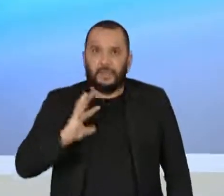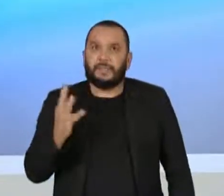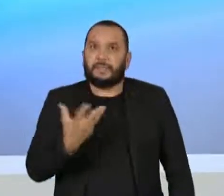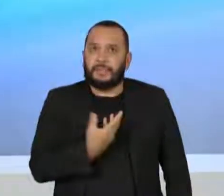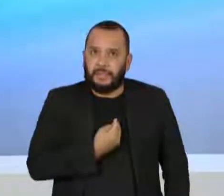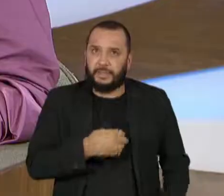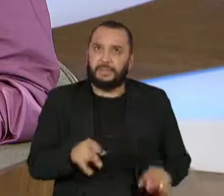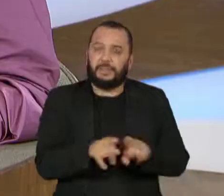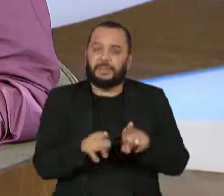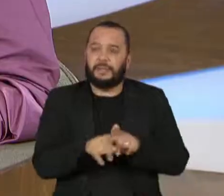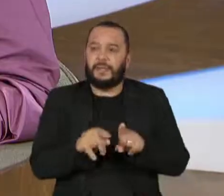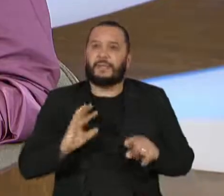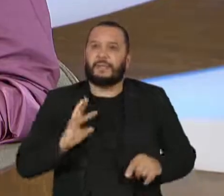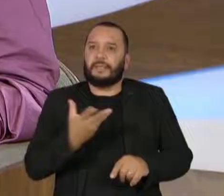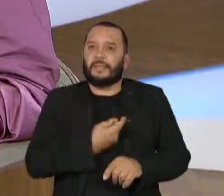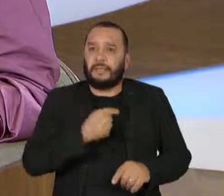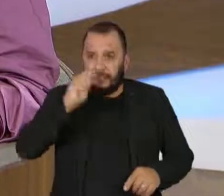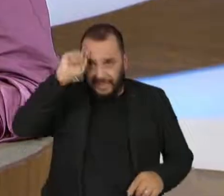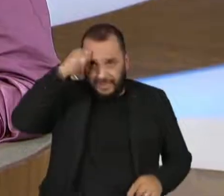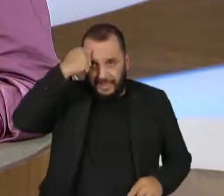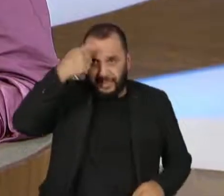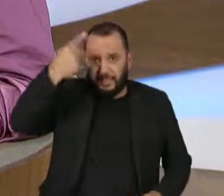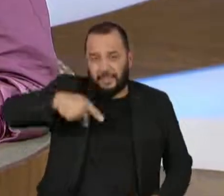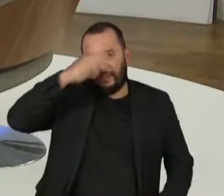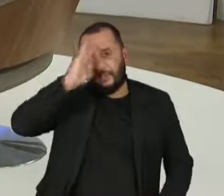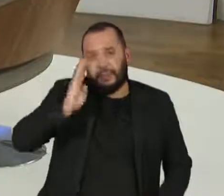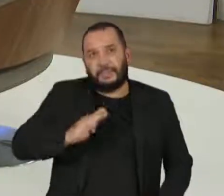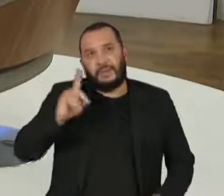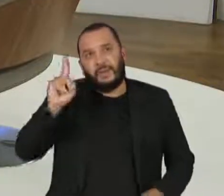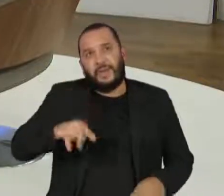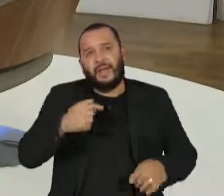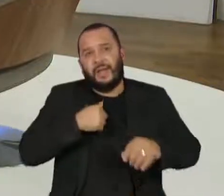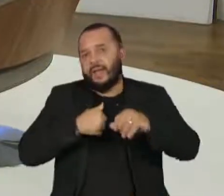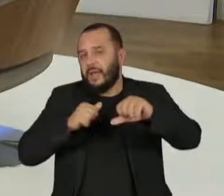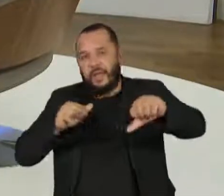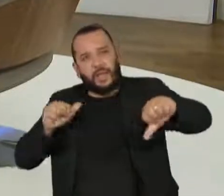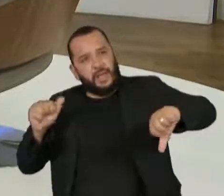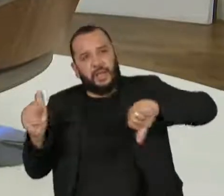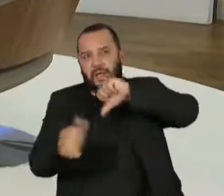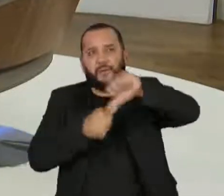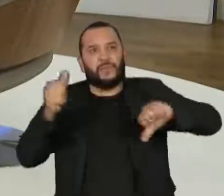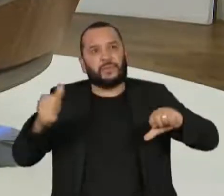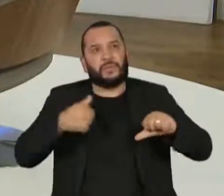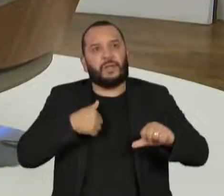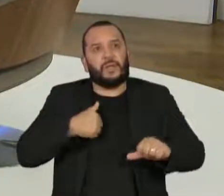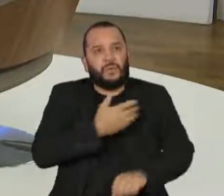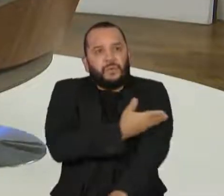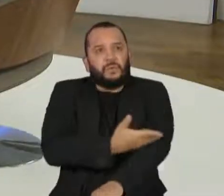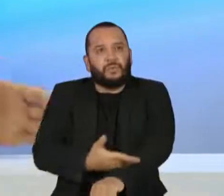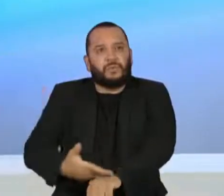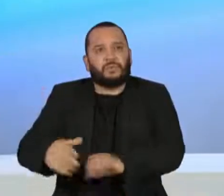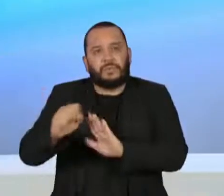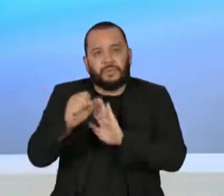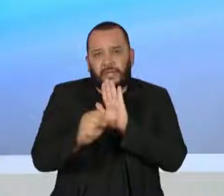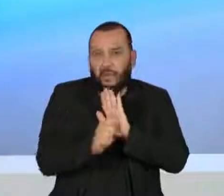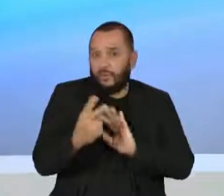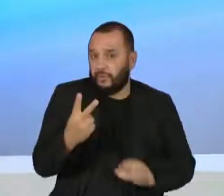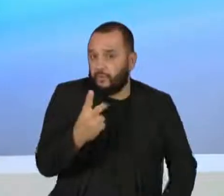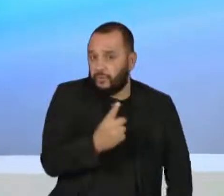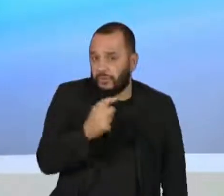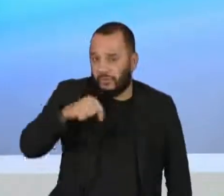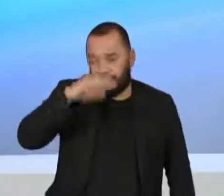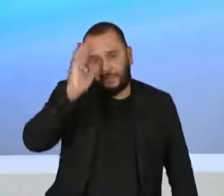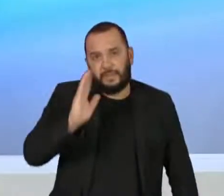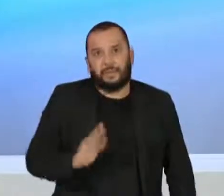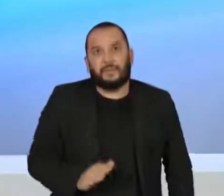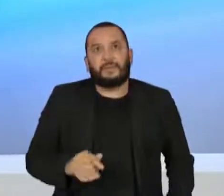trans negras brasileiras, são as grandes revolucionárias do costume no século 21 no Brasil, sobretudo a nossa